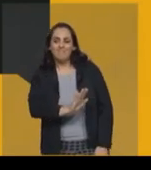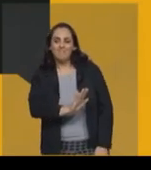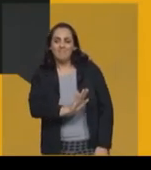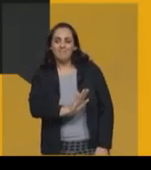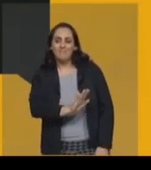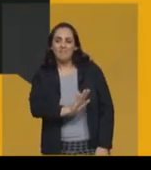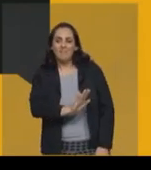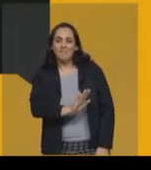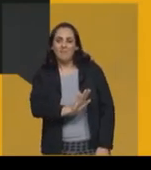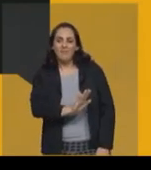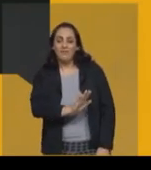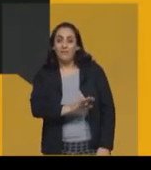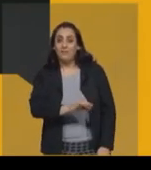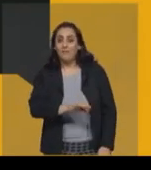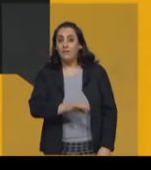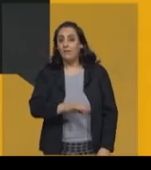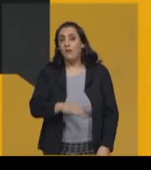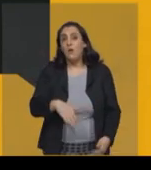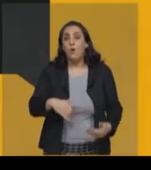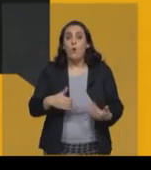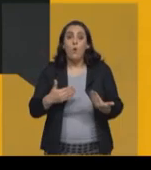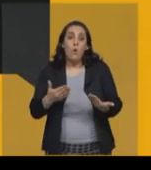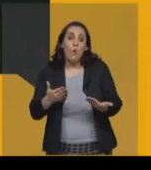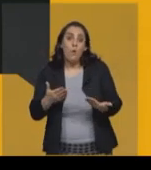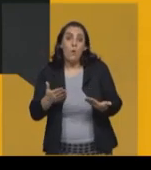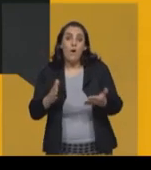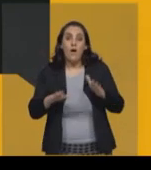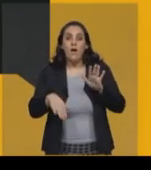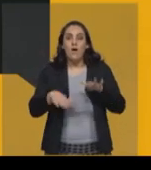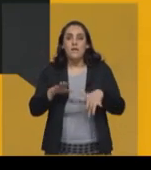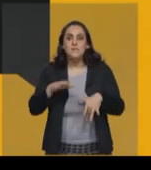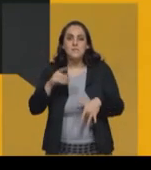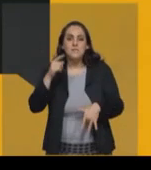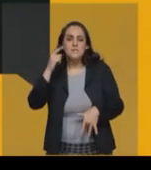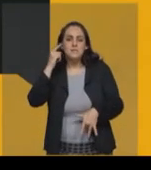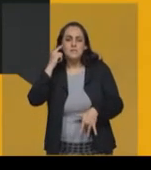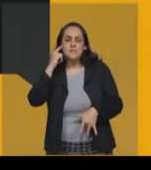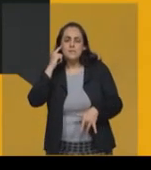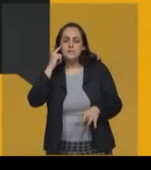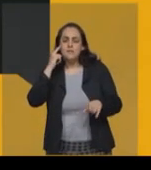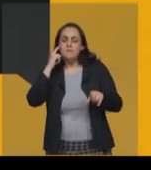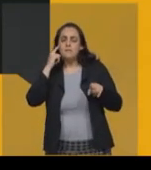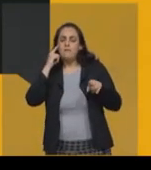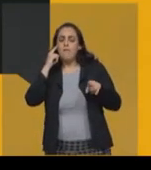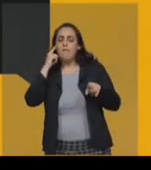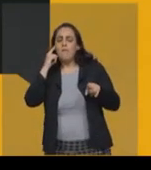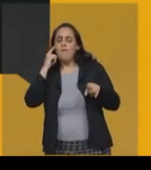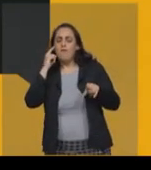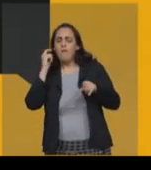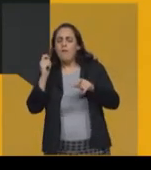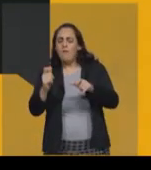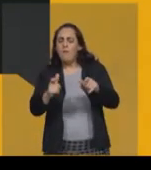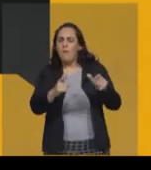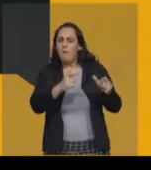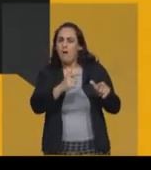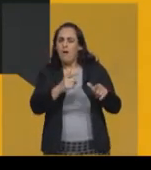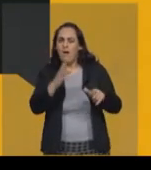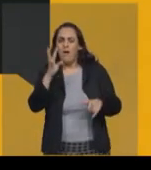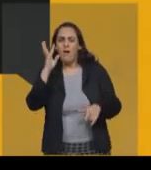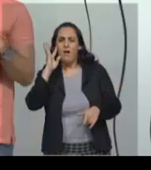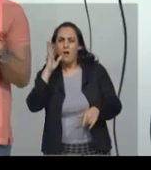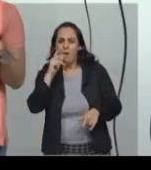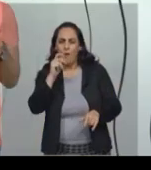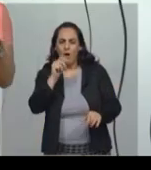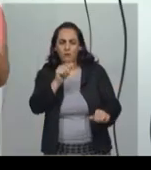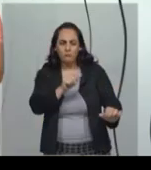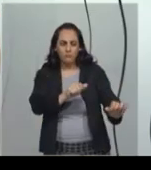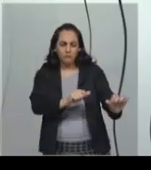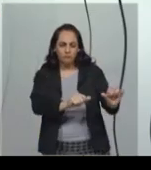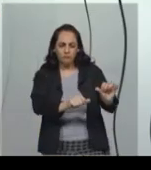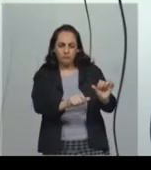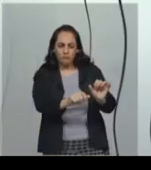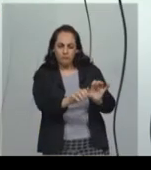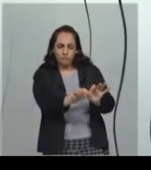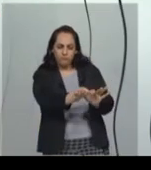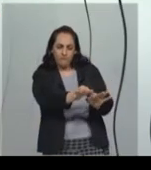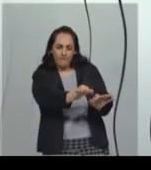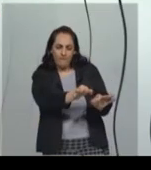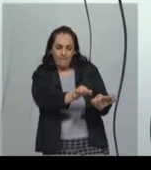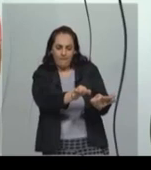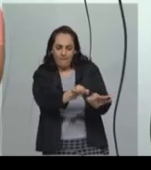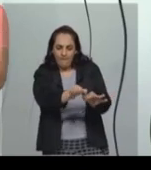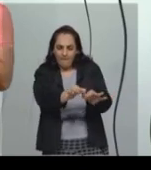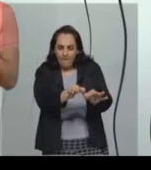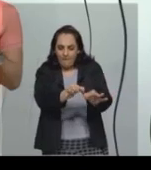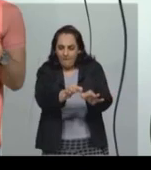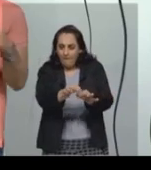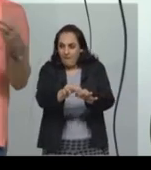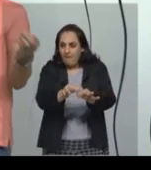zona rural que eu mudaria? Vamos justificar o porquê? Vamos pensar assim, eu gosto disso,